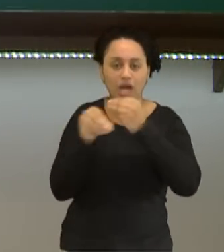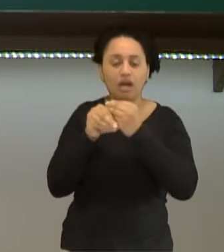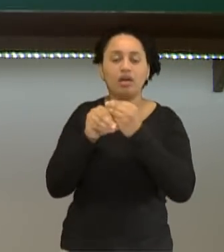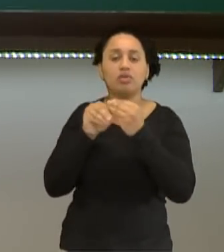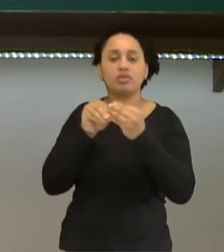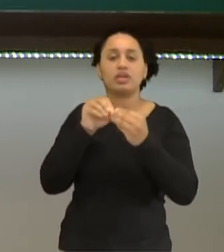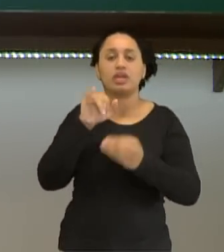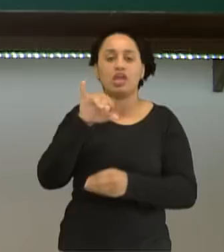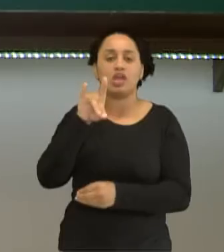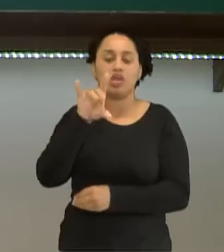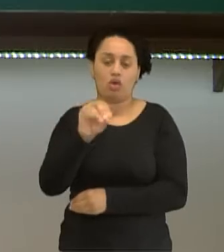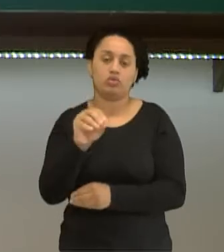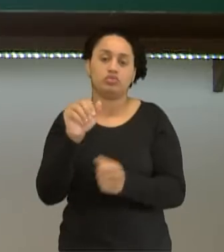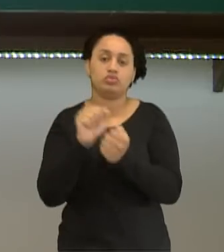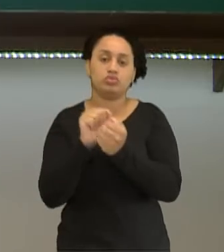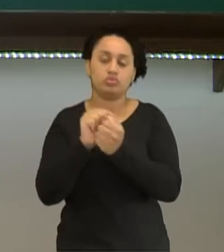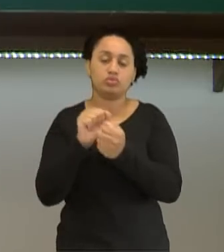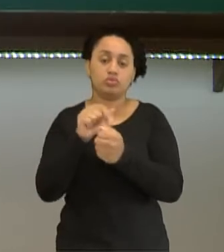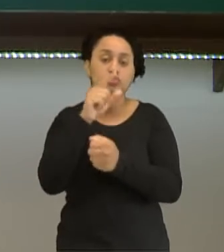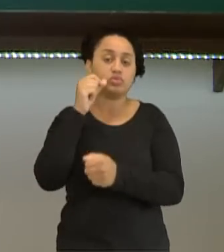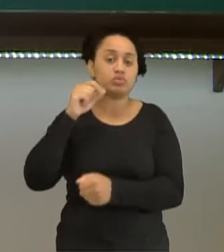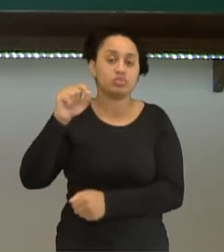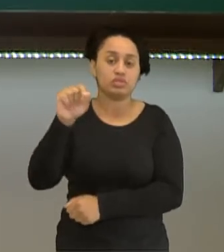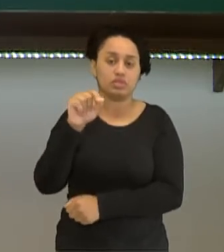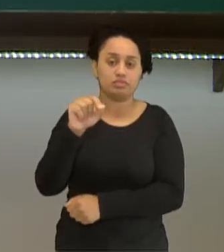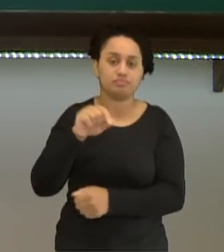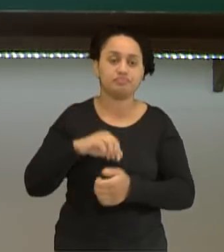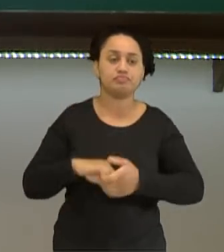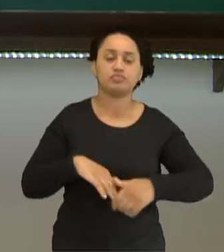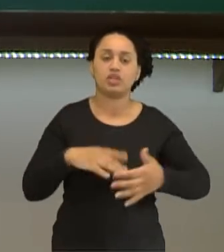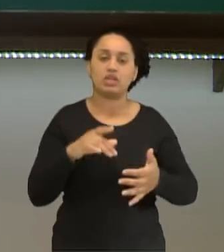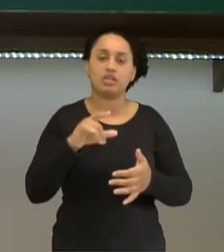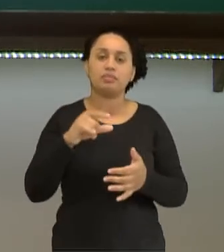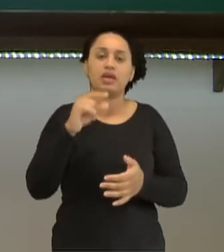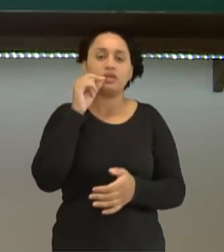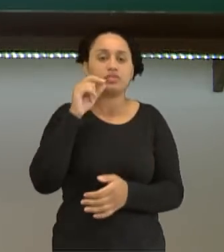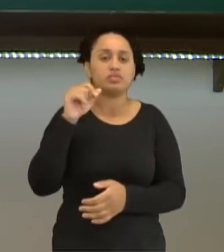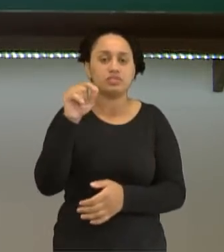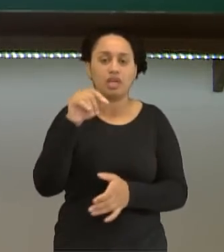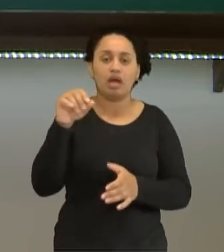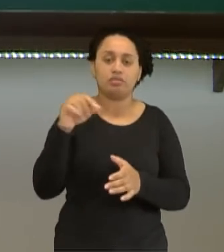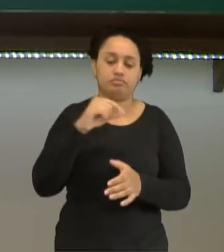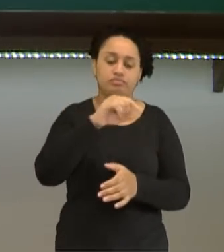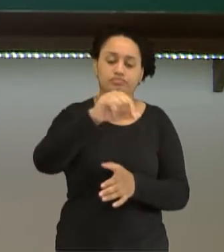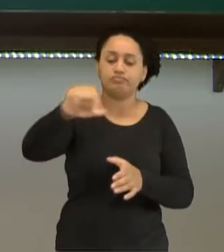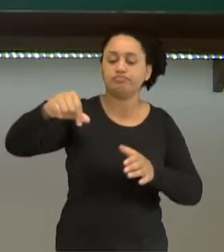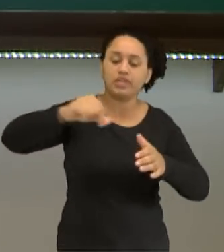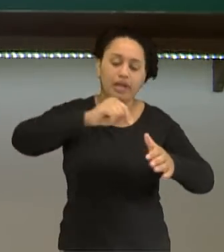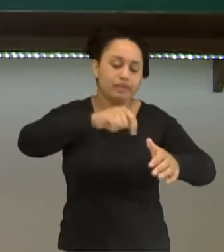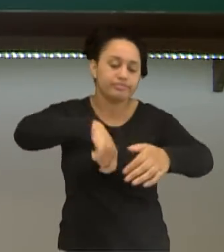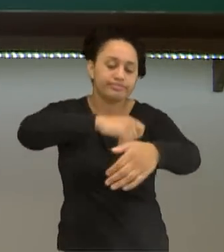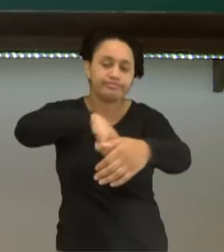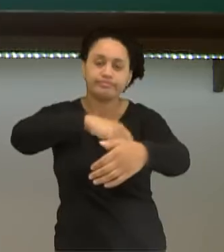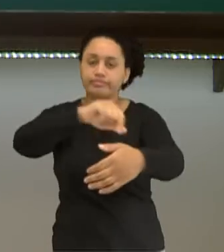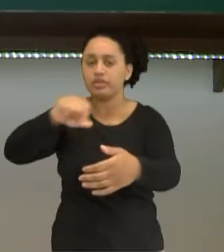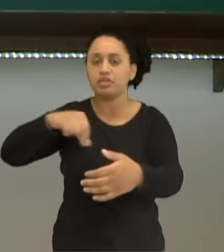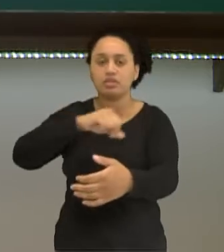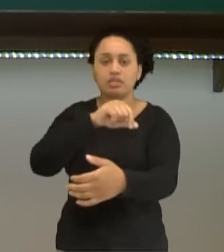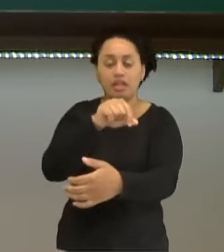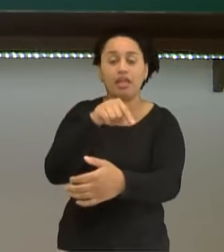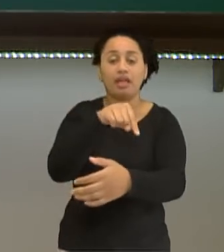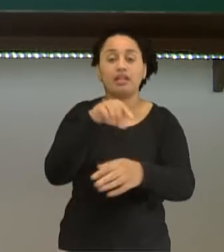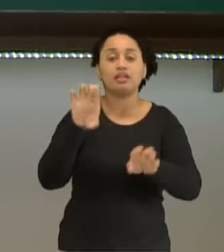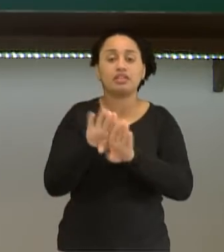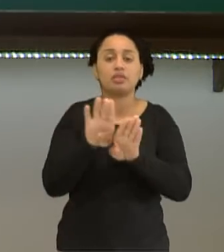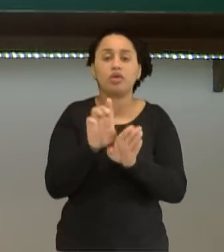elementos iodo junto com o cloreto de sódio. Então, quando você pega o sal de cozinha e vai temperar a comida, você está colocando ali